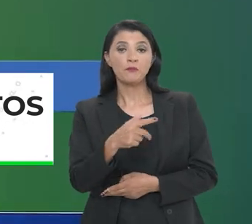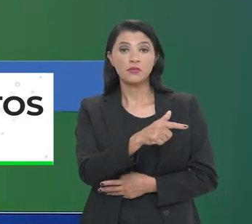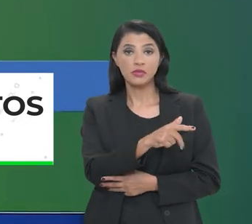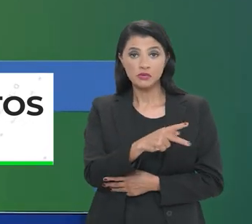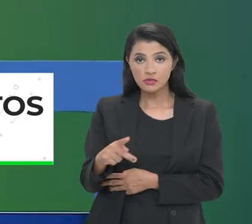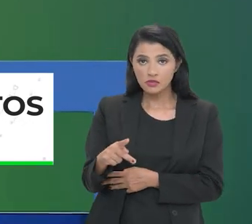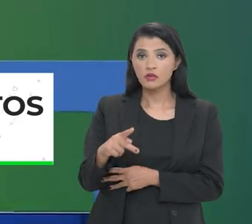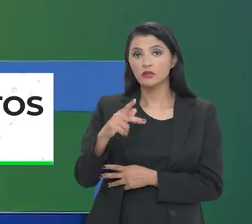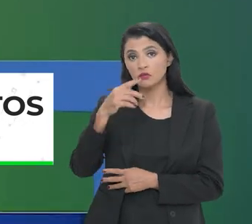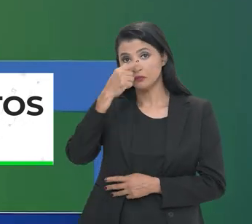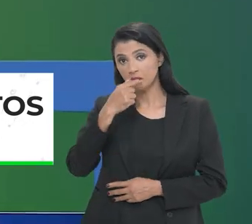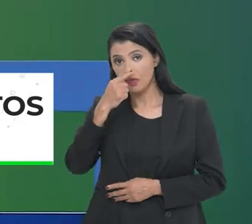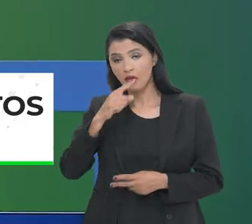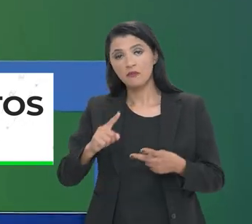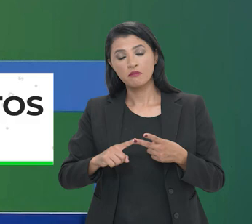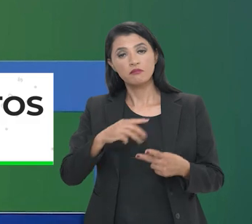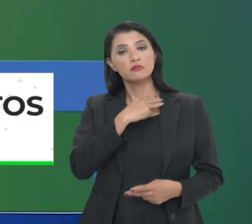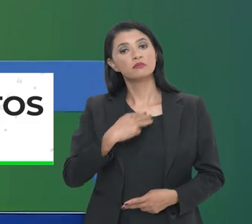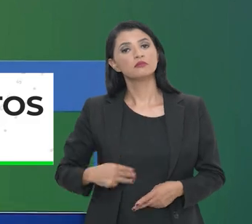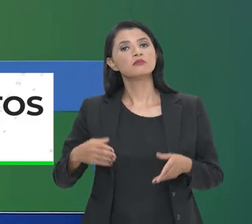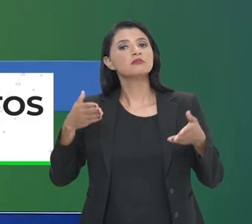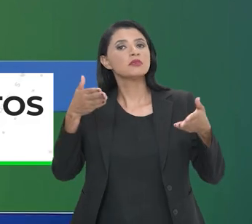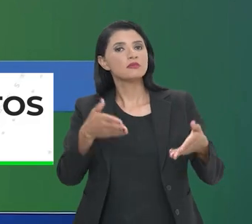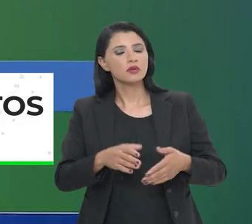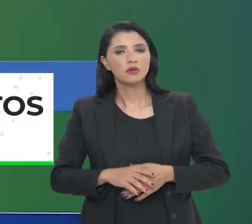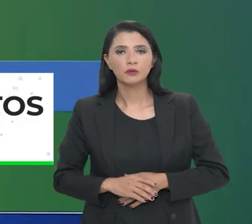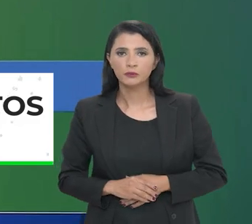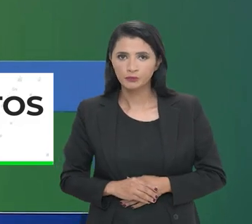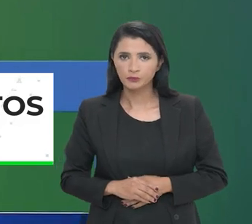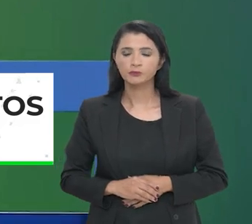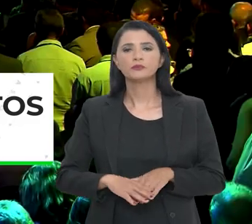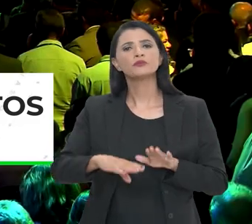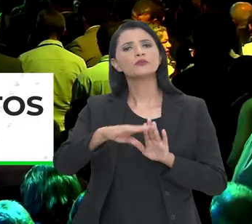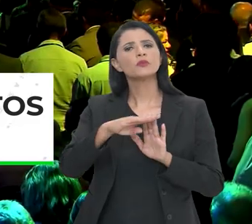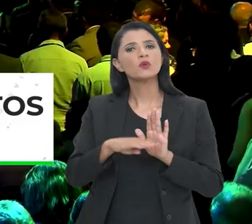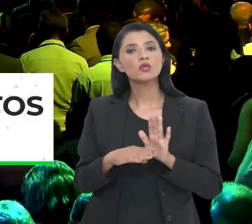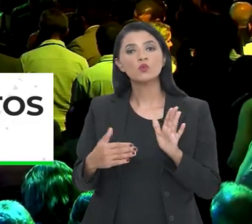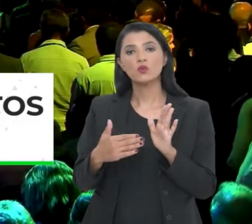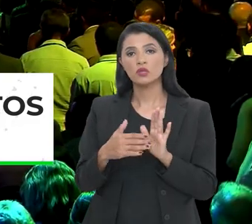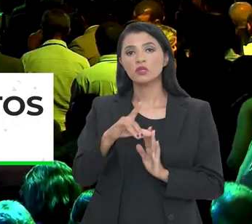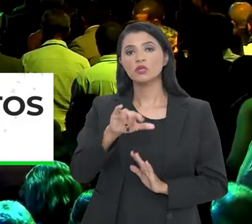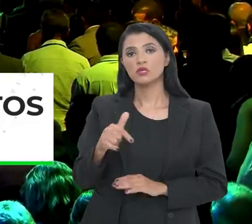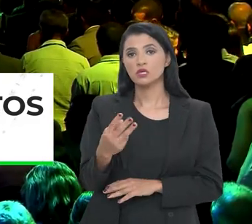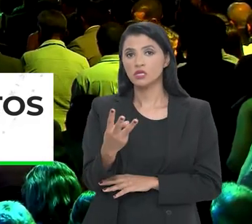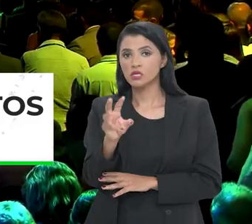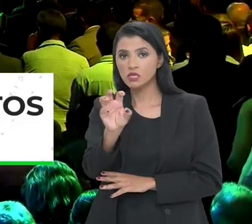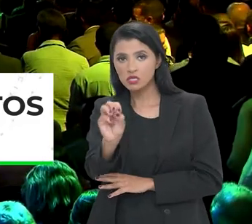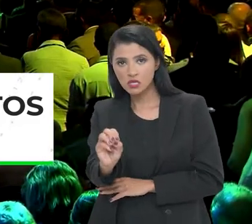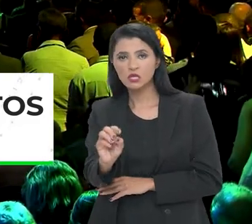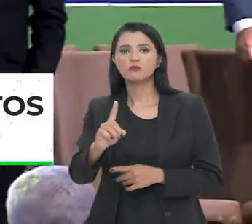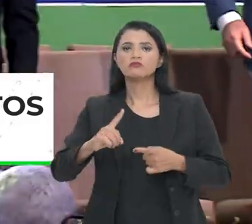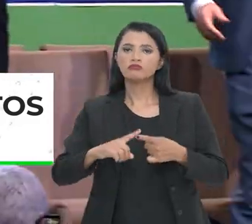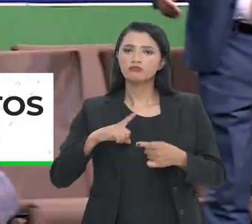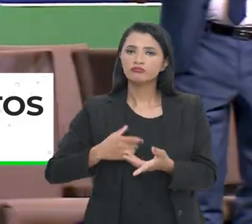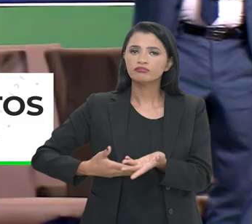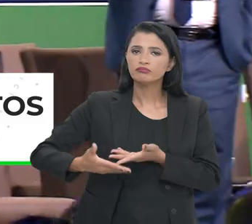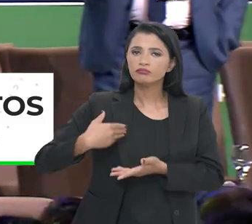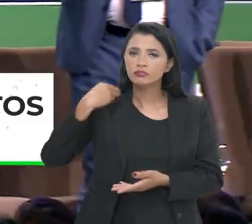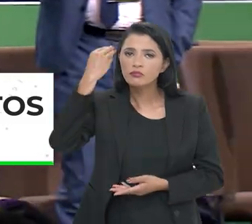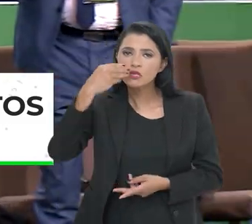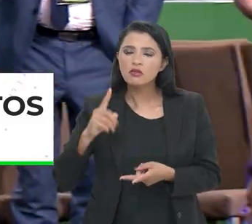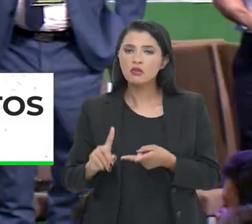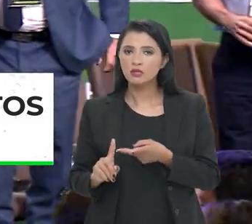-presidente da República Geraldo Alckmin e ministros participaram das atividades. A programação vai até o dia 30 e inclui